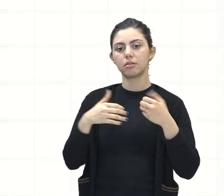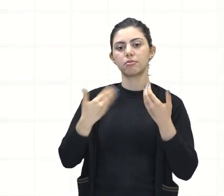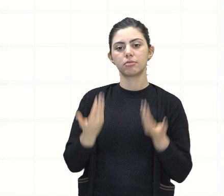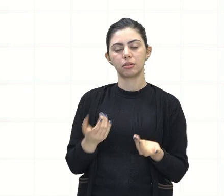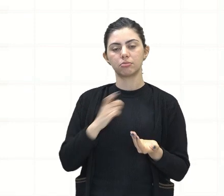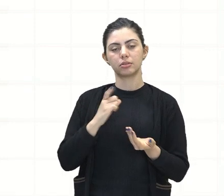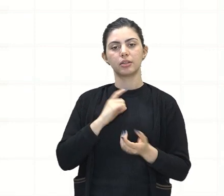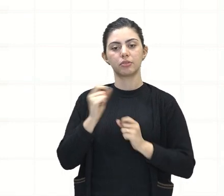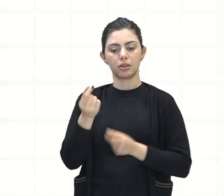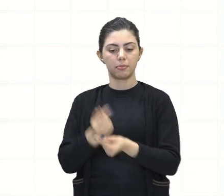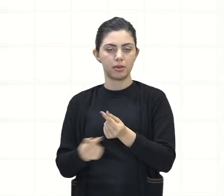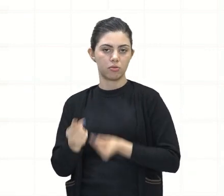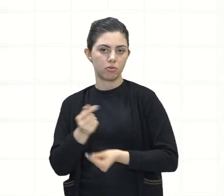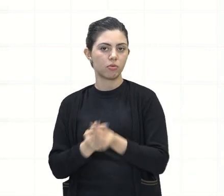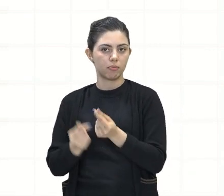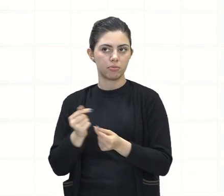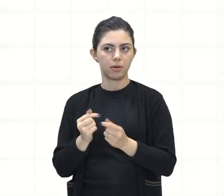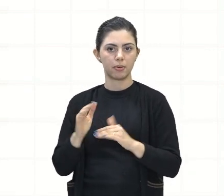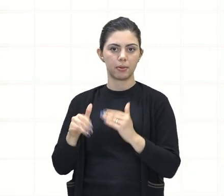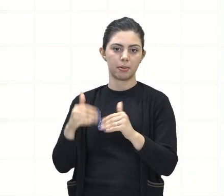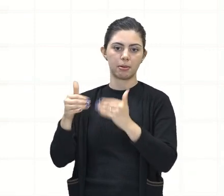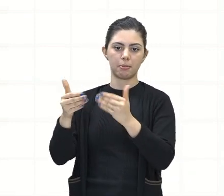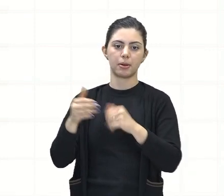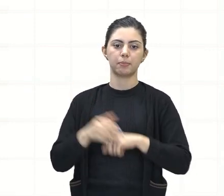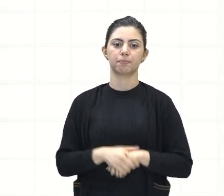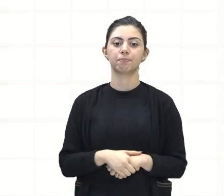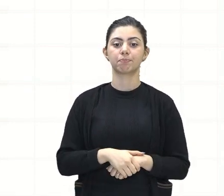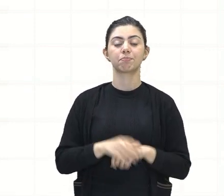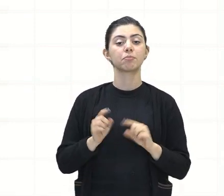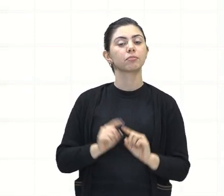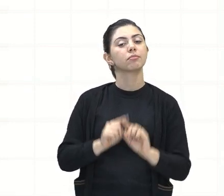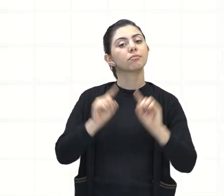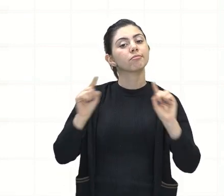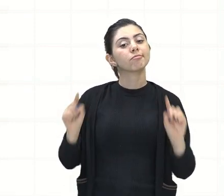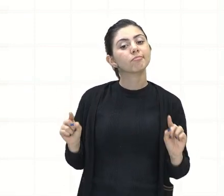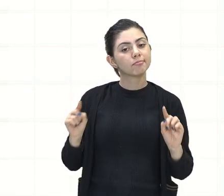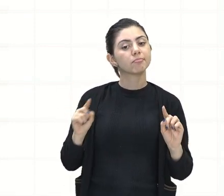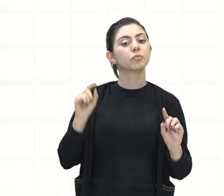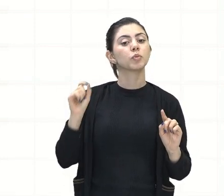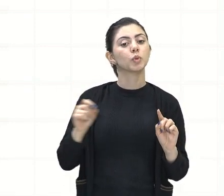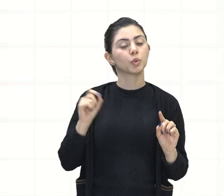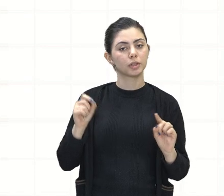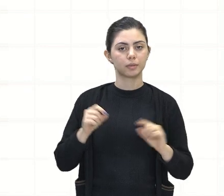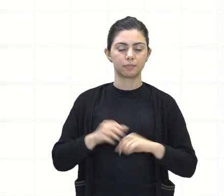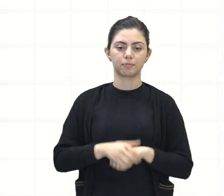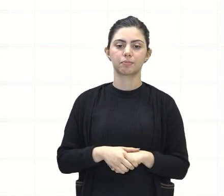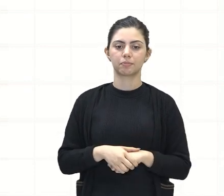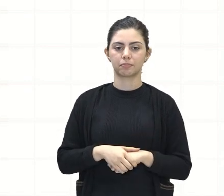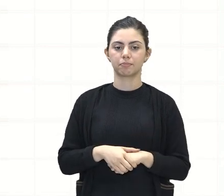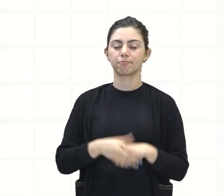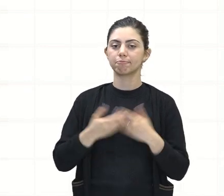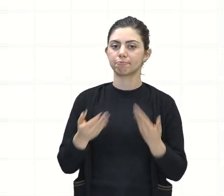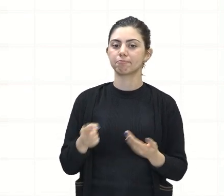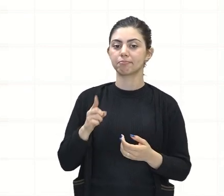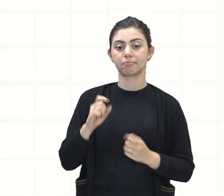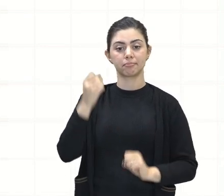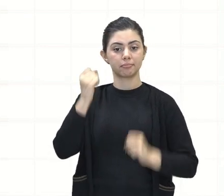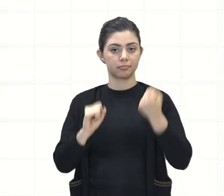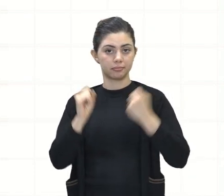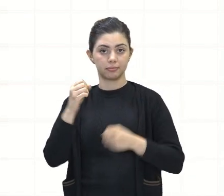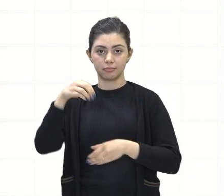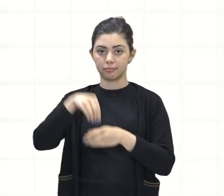como economias mais estáveis, tá? Mas, contudo, o setor... Contudo, perdão, o setor industrial dos países